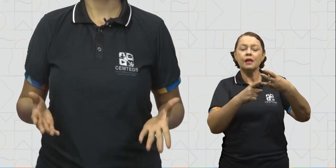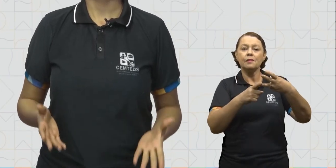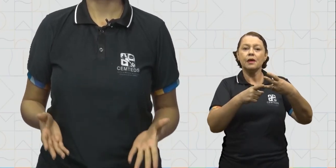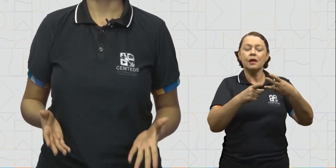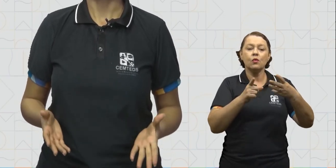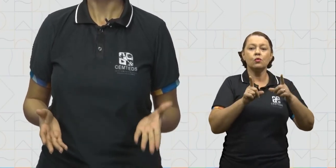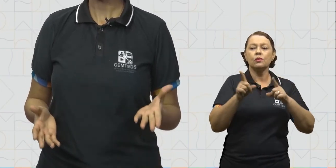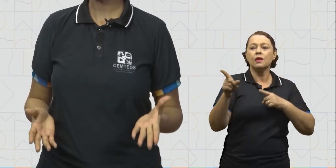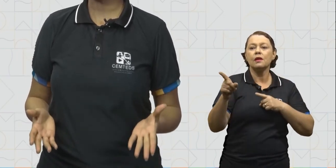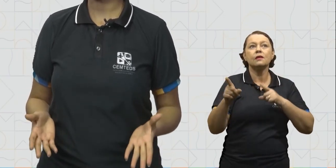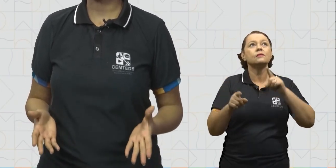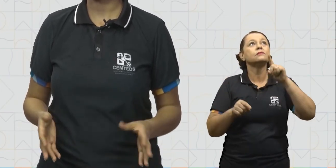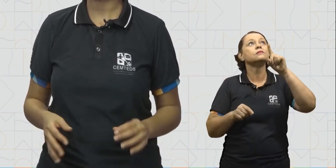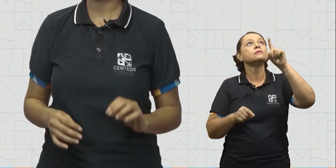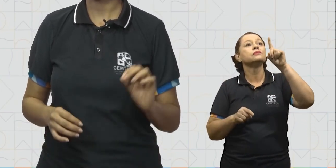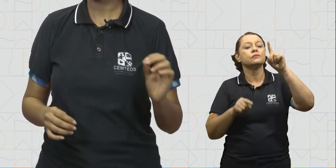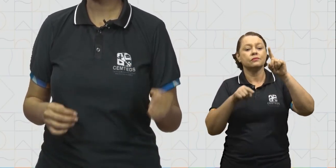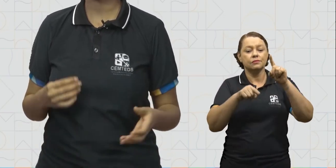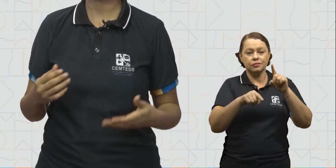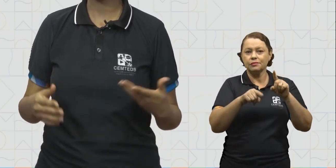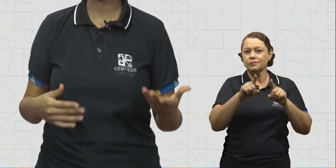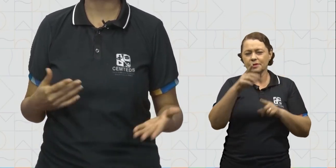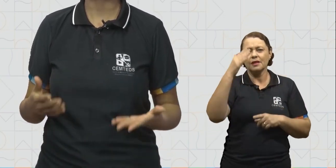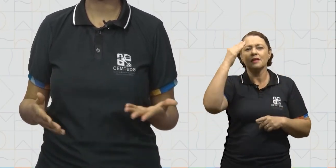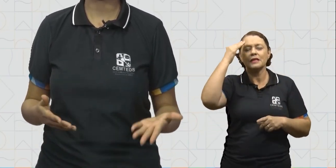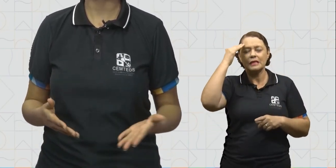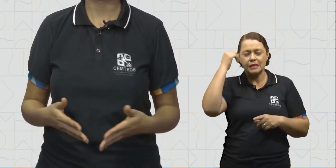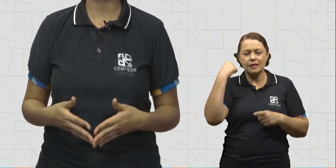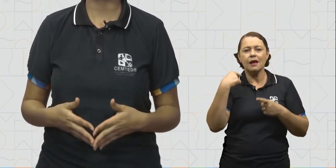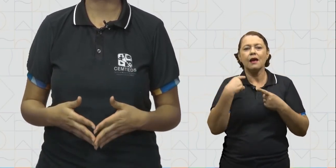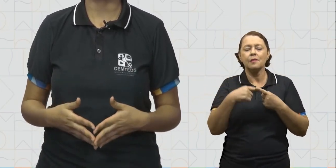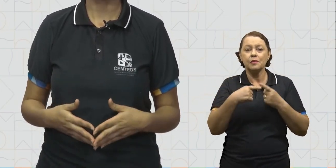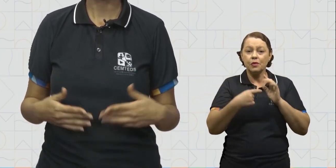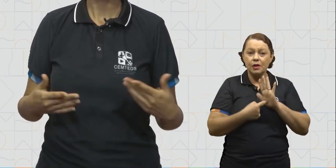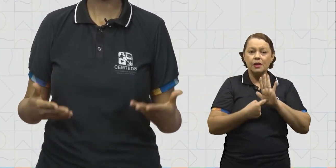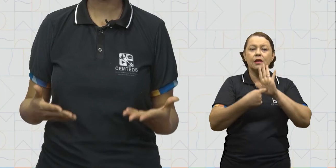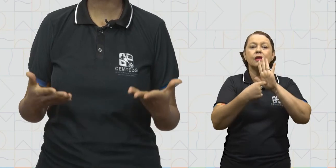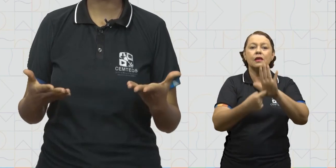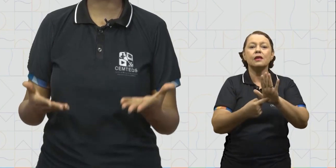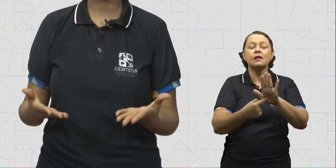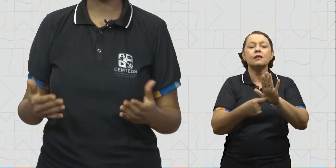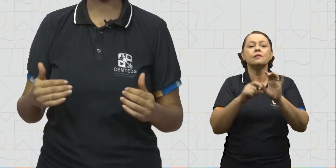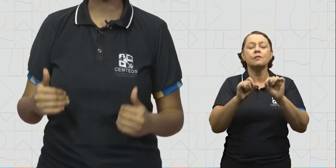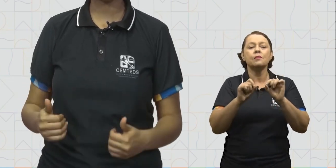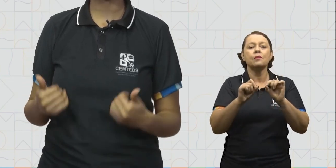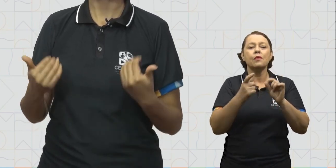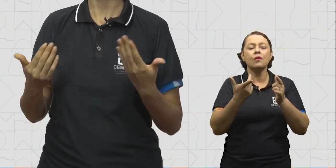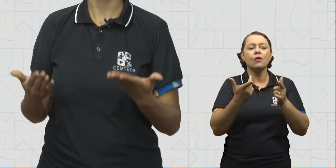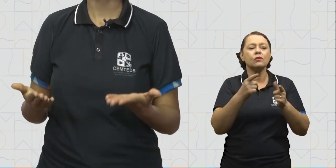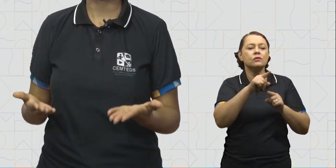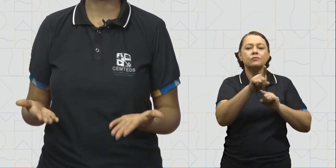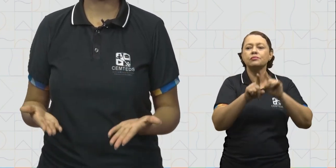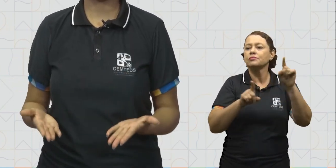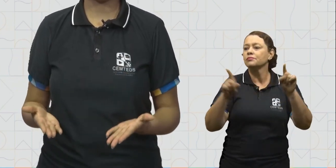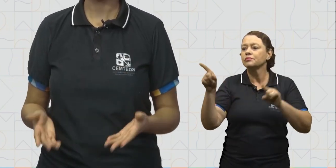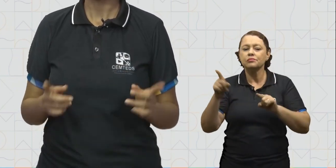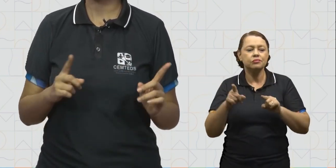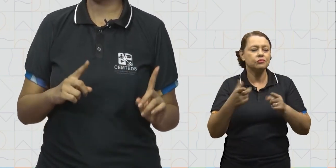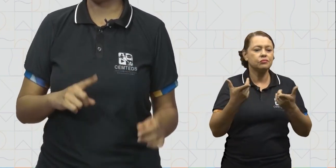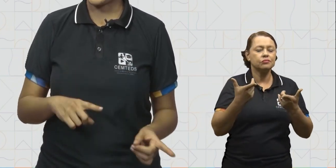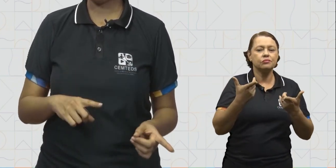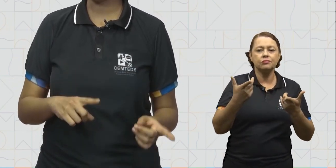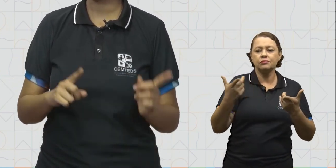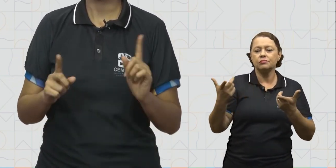demonstrativo. Pelo nome dele também conseguimos perceber o que ele indica. Ele nos ajuda a indicarmos a posição